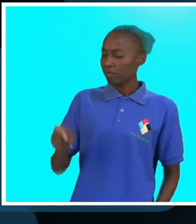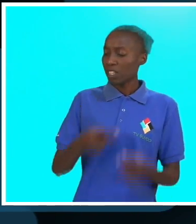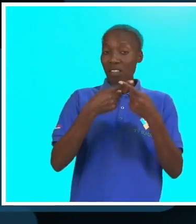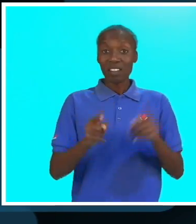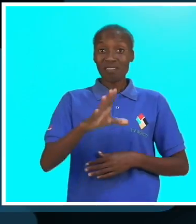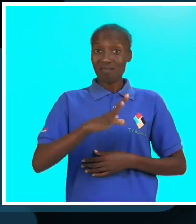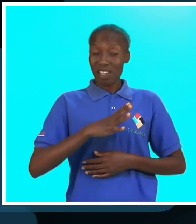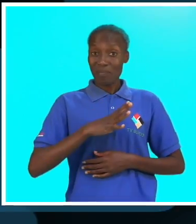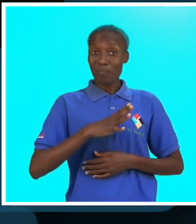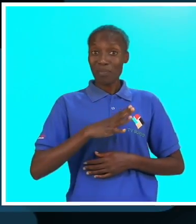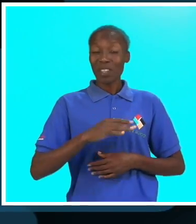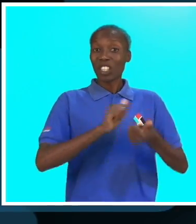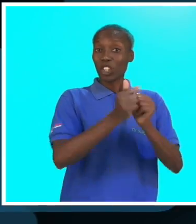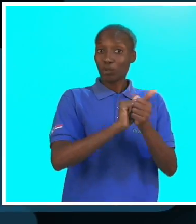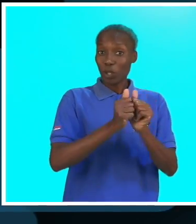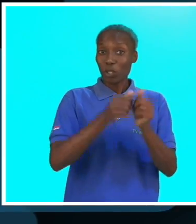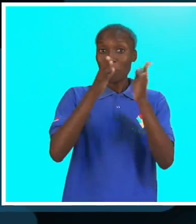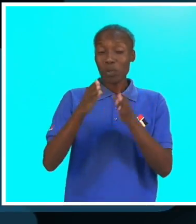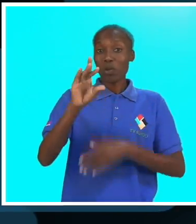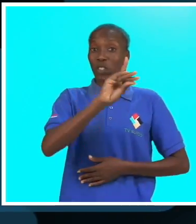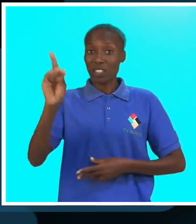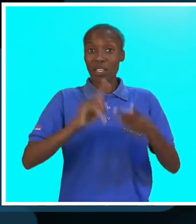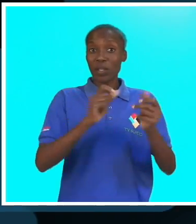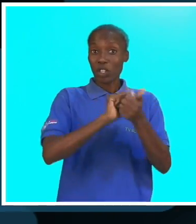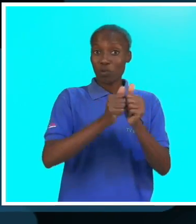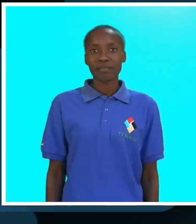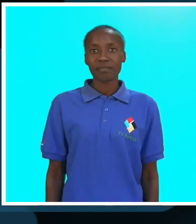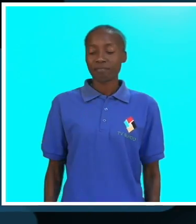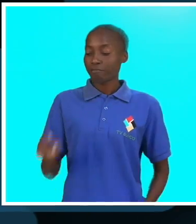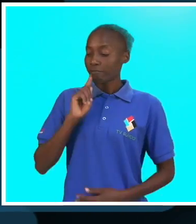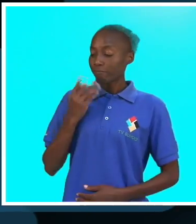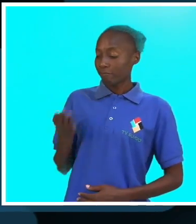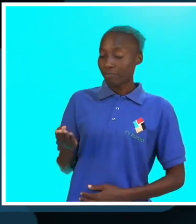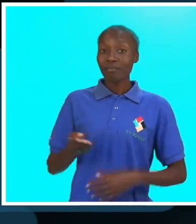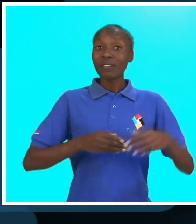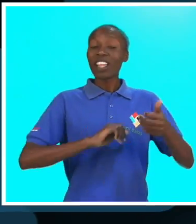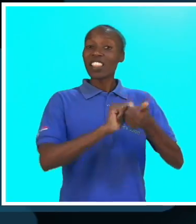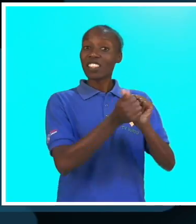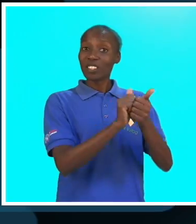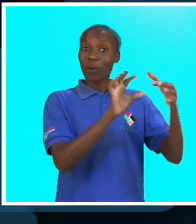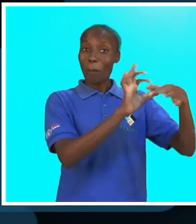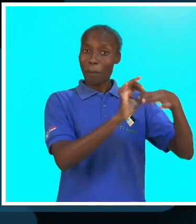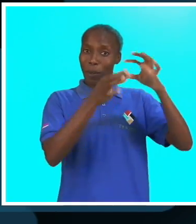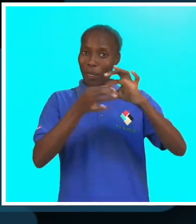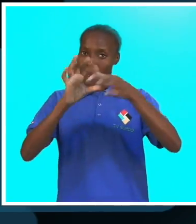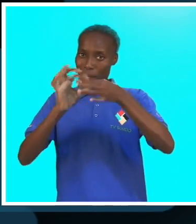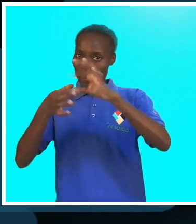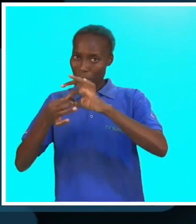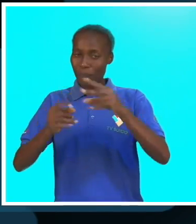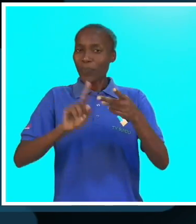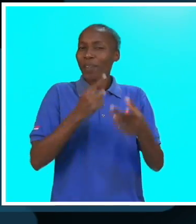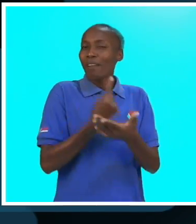a diferença que existe entre o desporto adaptado e o desporto paralímpico? O desporto paralímpico é